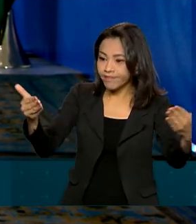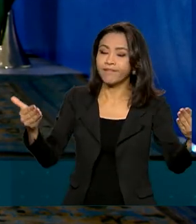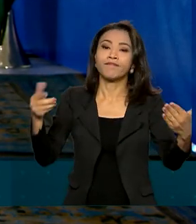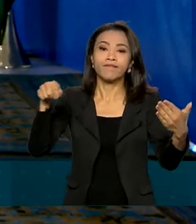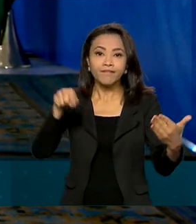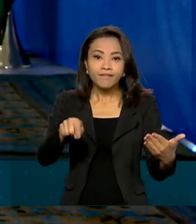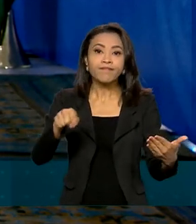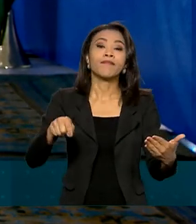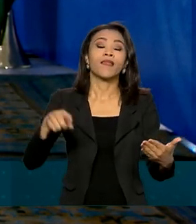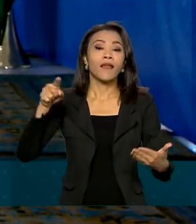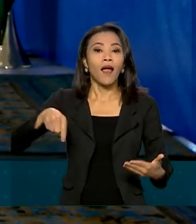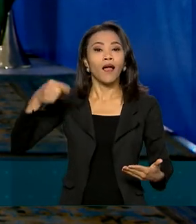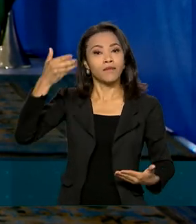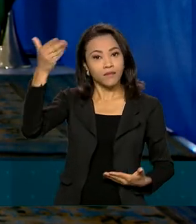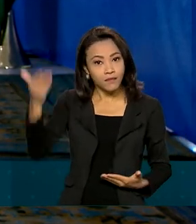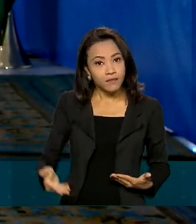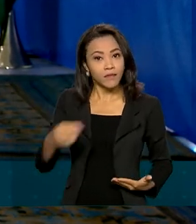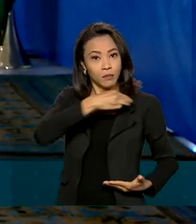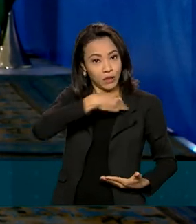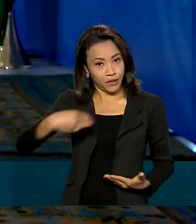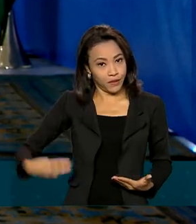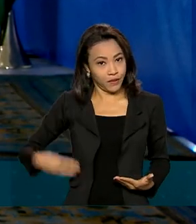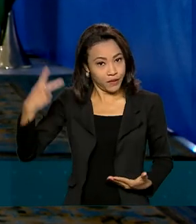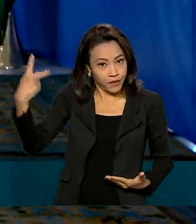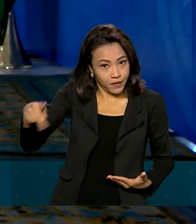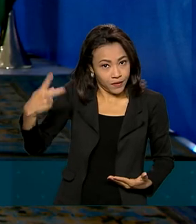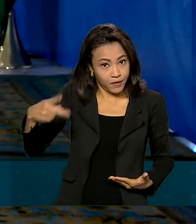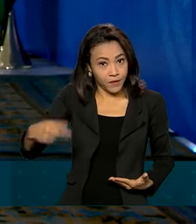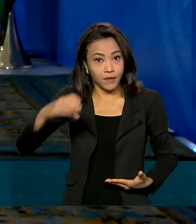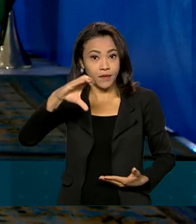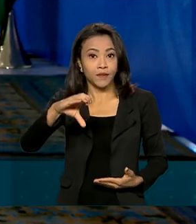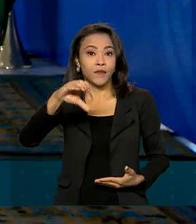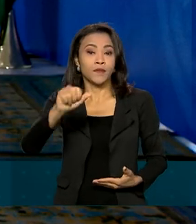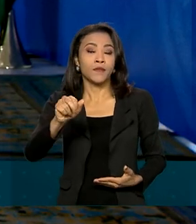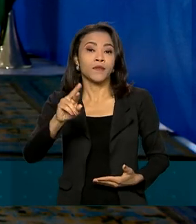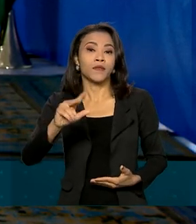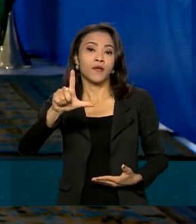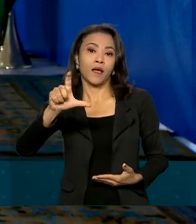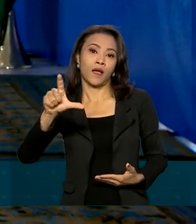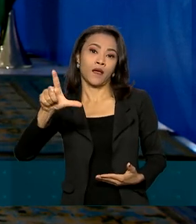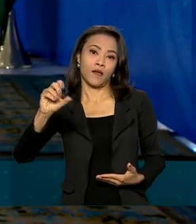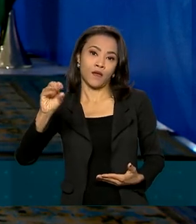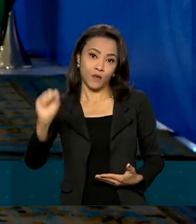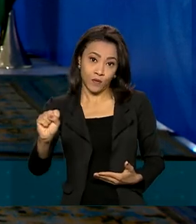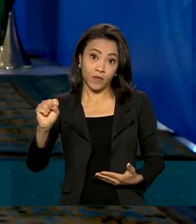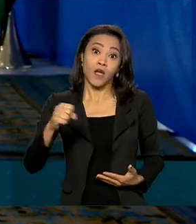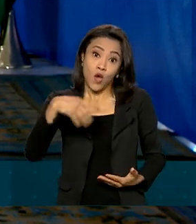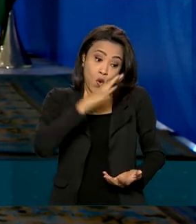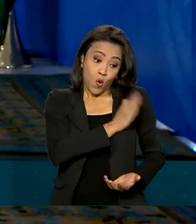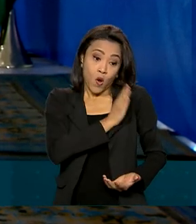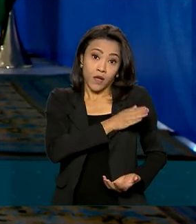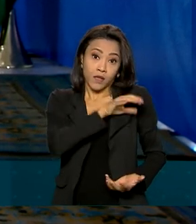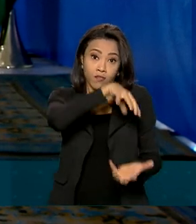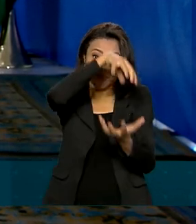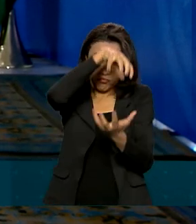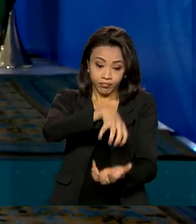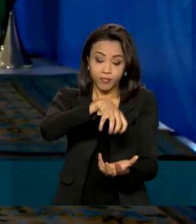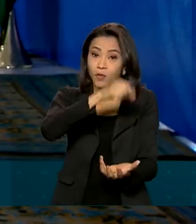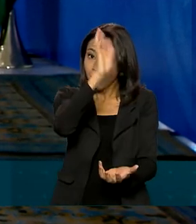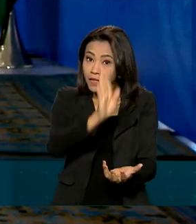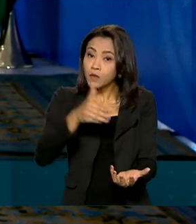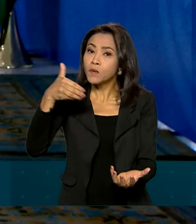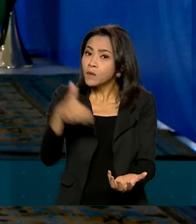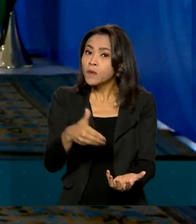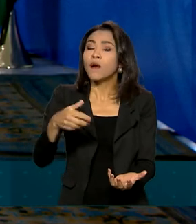presidida pelo ministro das Relações Exteriores, Carlos Alberto França. Enquanto estiver no país, o coração de Dom Pedro I